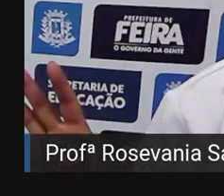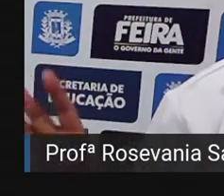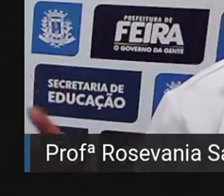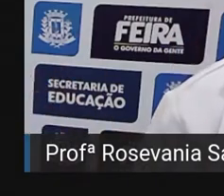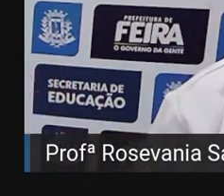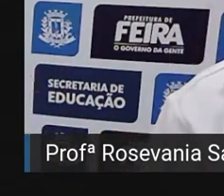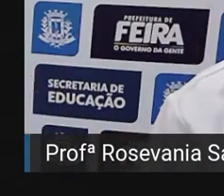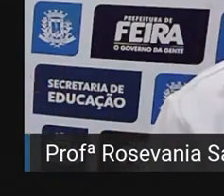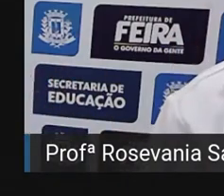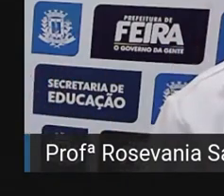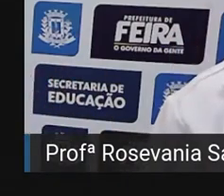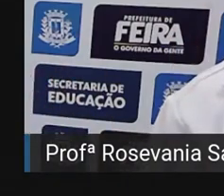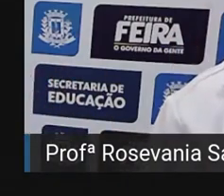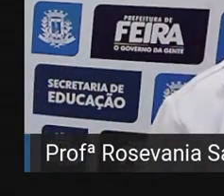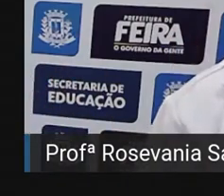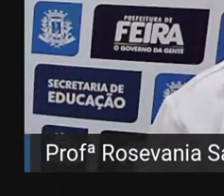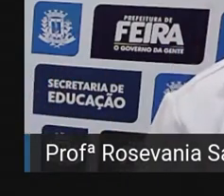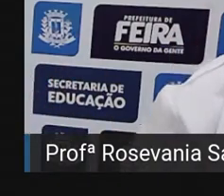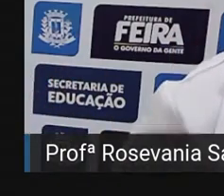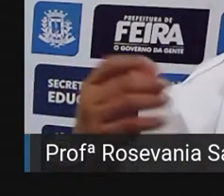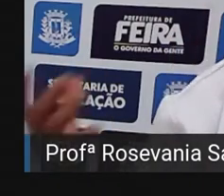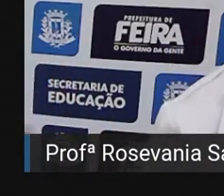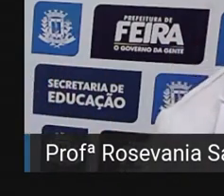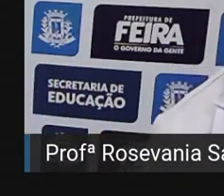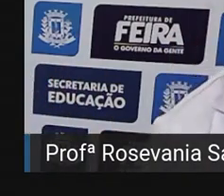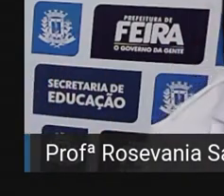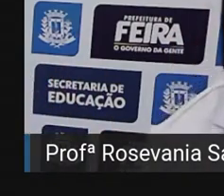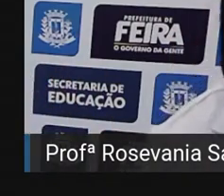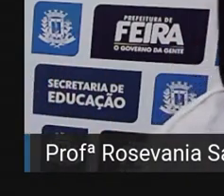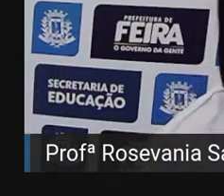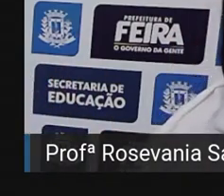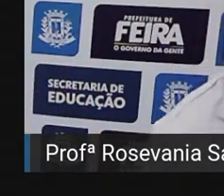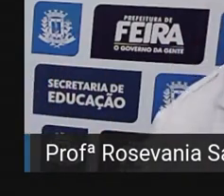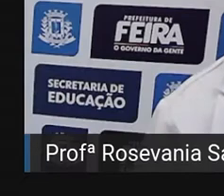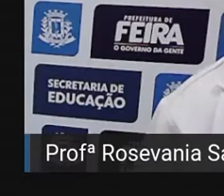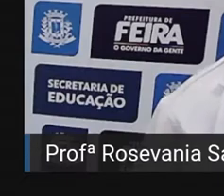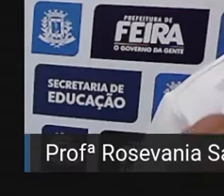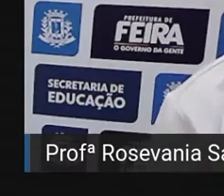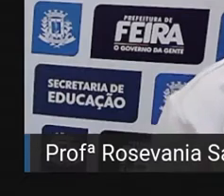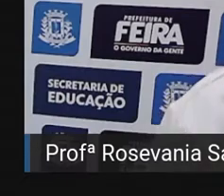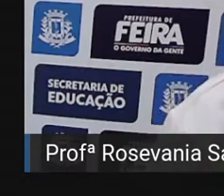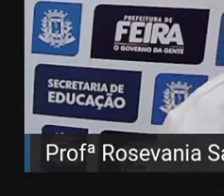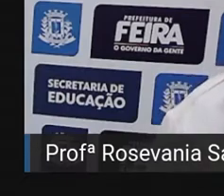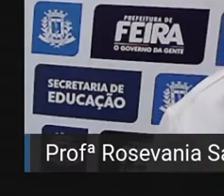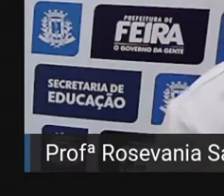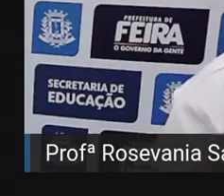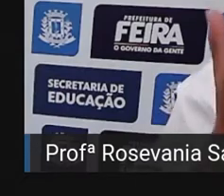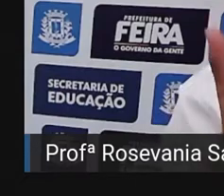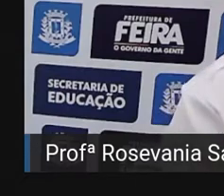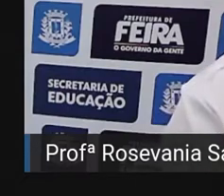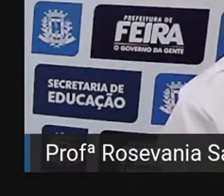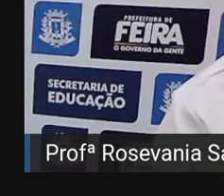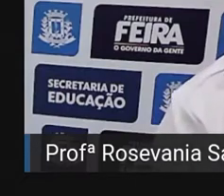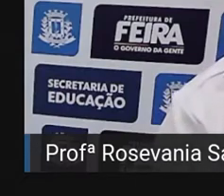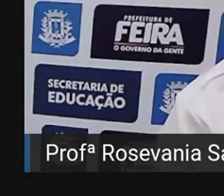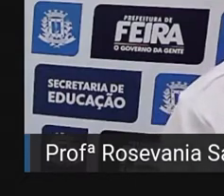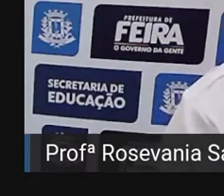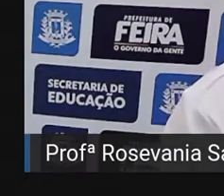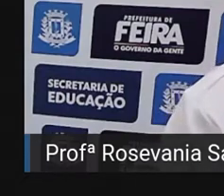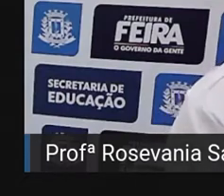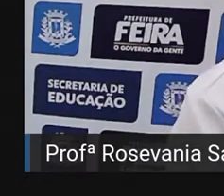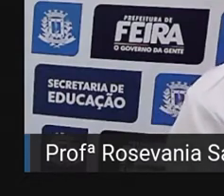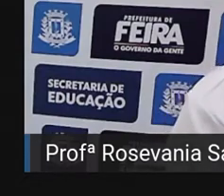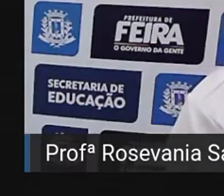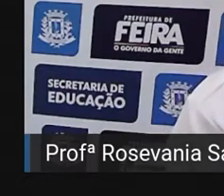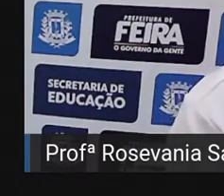frase sem caminhos da educação e muito bem acompanhada na presença de Cristiane. Ah, deixa eu falar um segredo